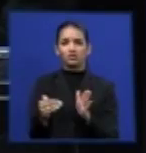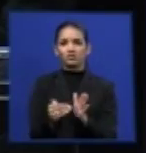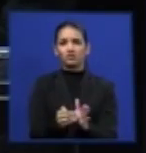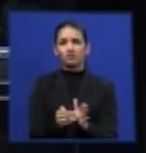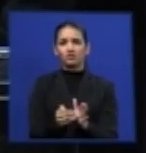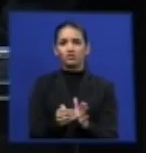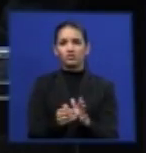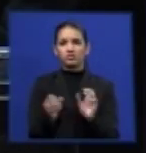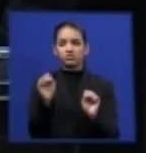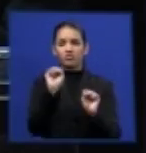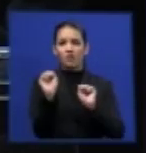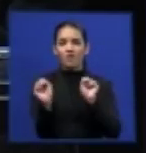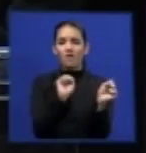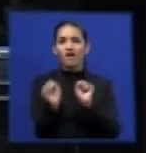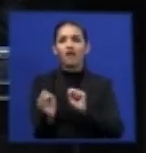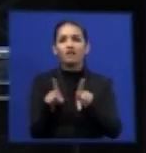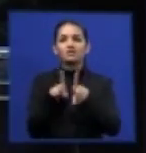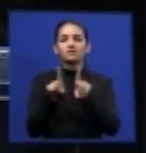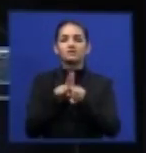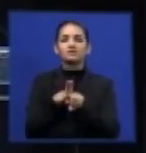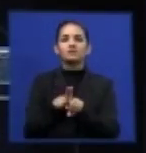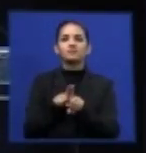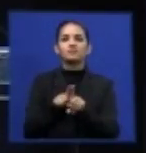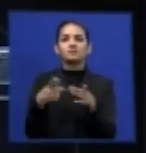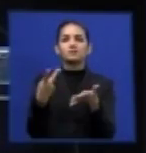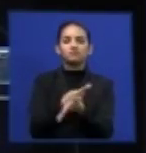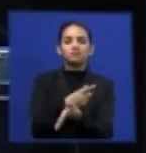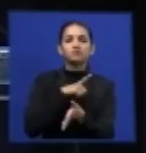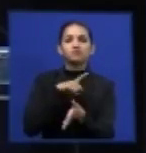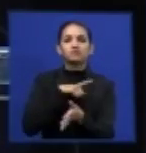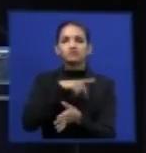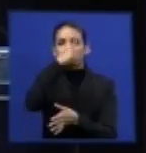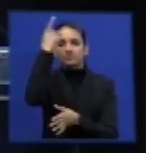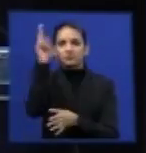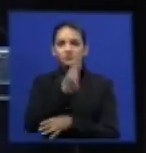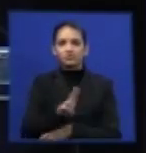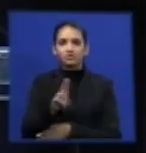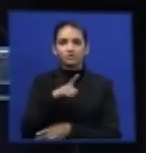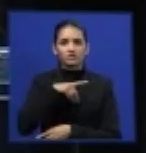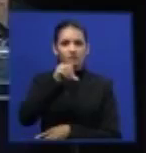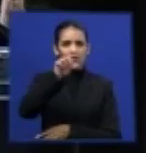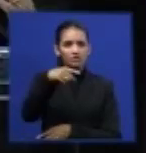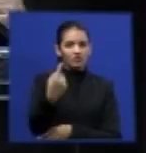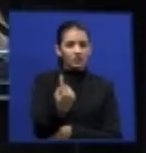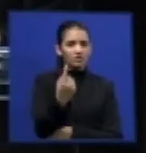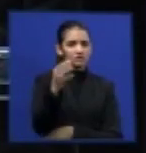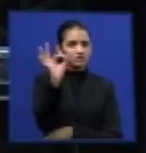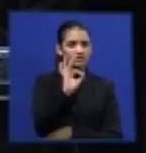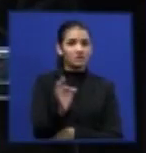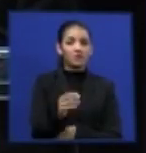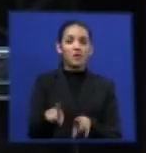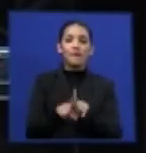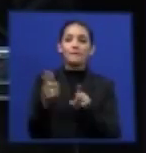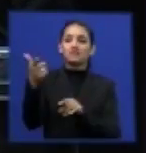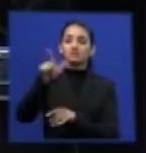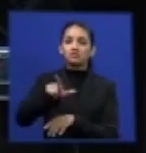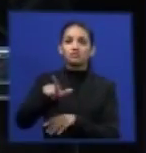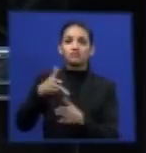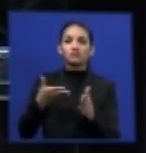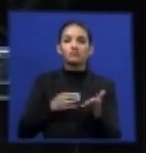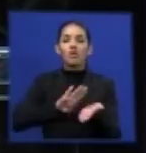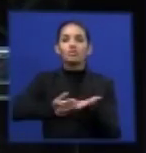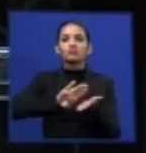rodando. E eles têm 9,1%. Os outros 90%, praticamente, eles têm 9